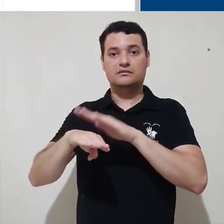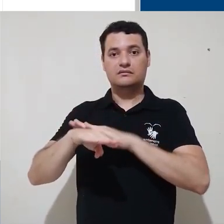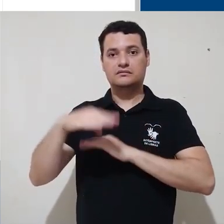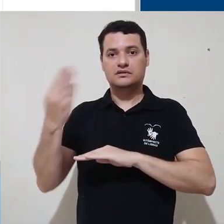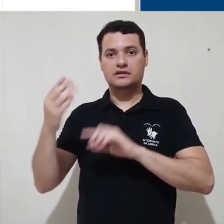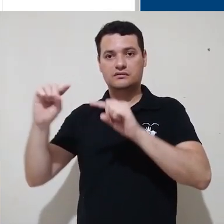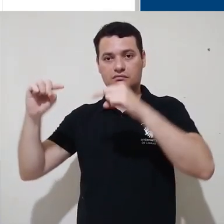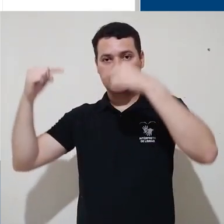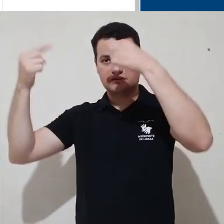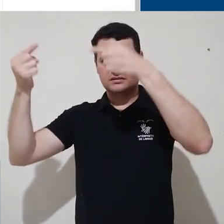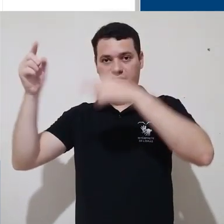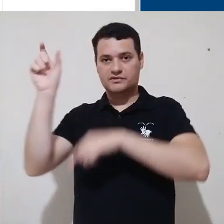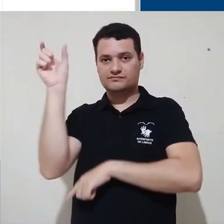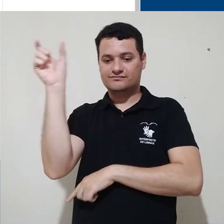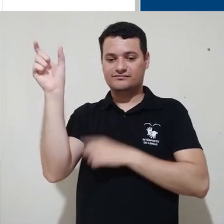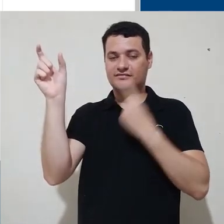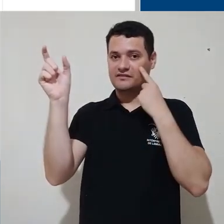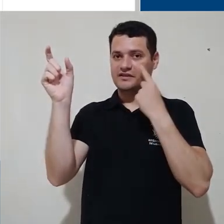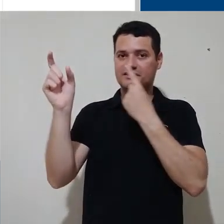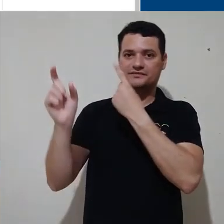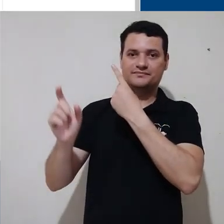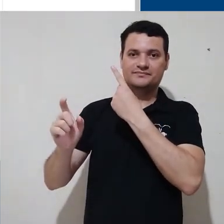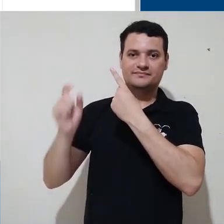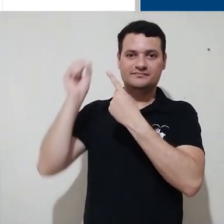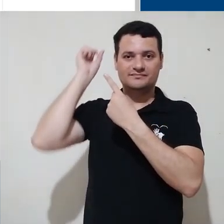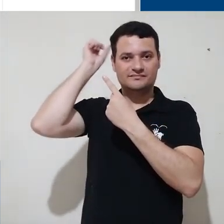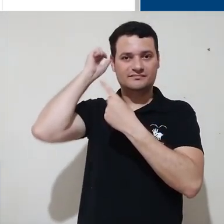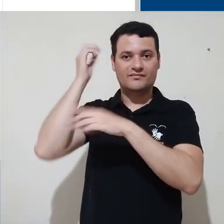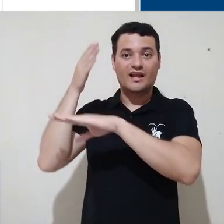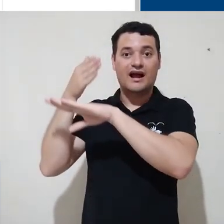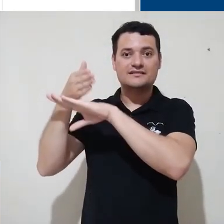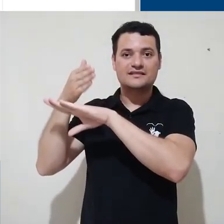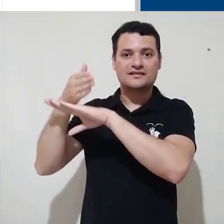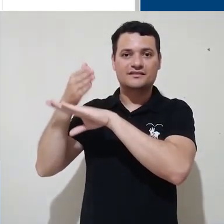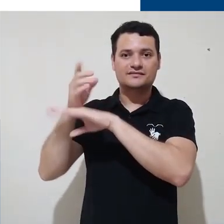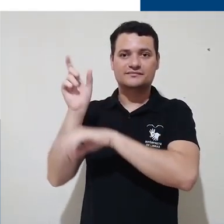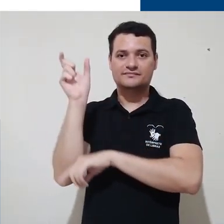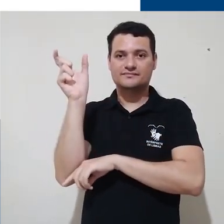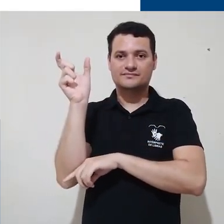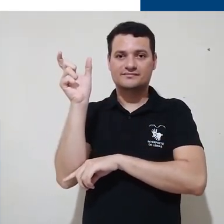na parte superior da tela e acessar o link Acessar.